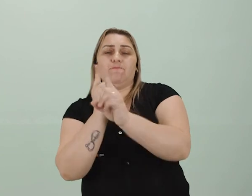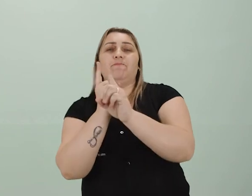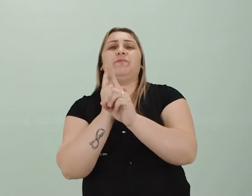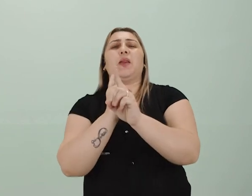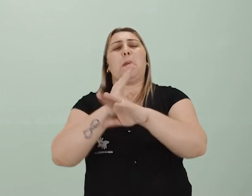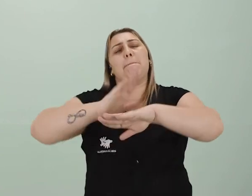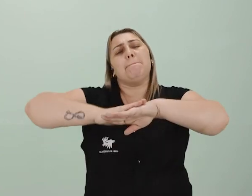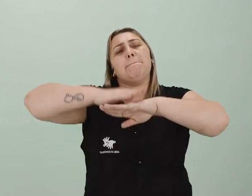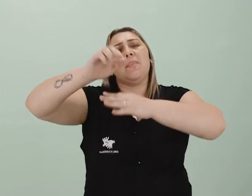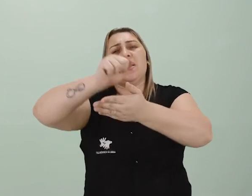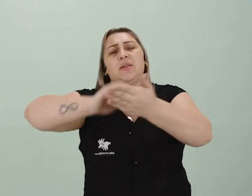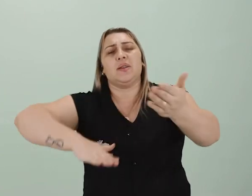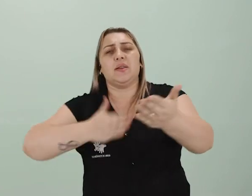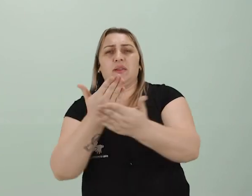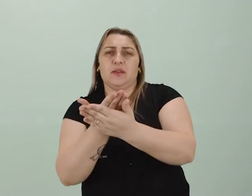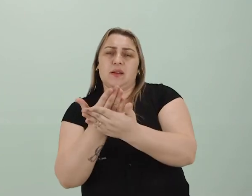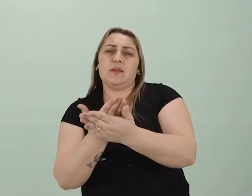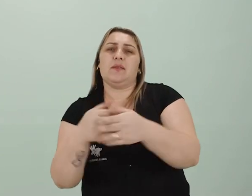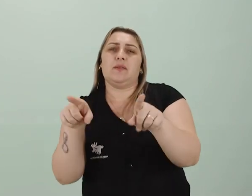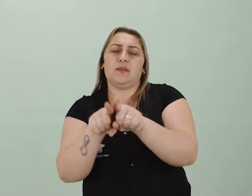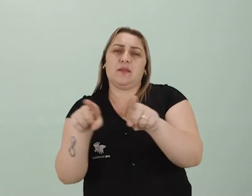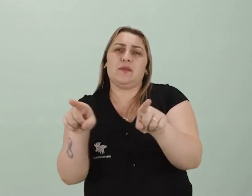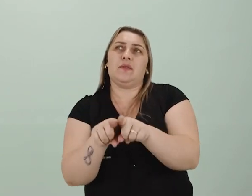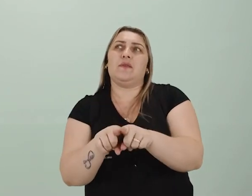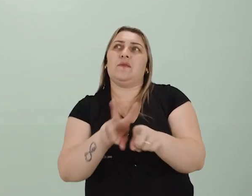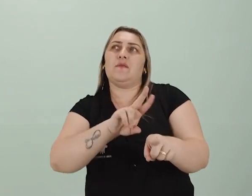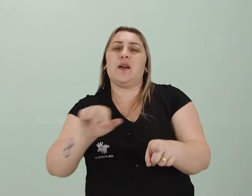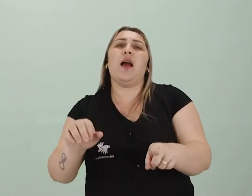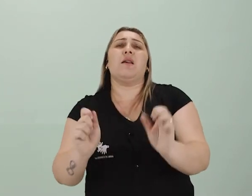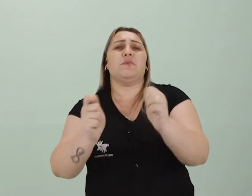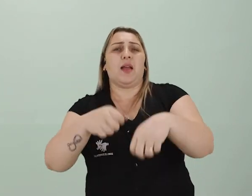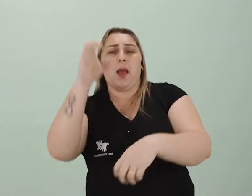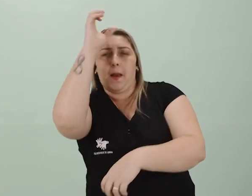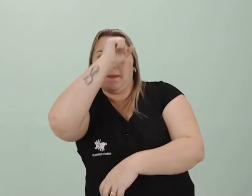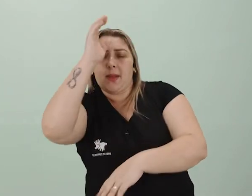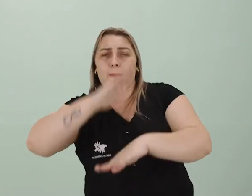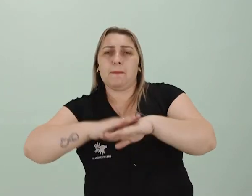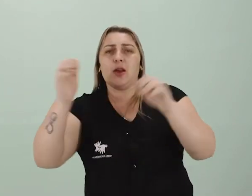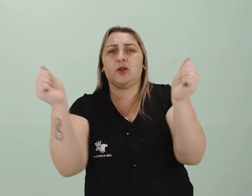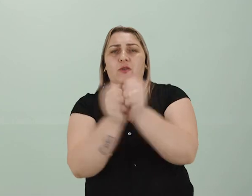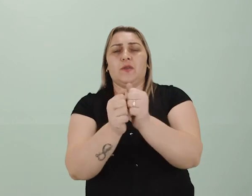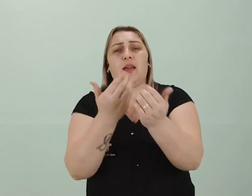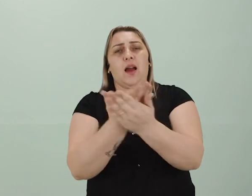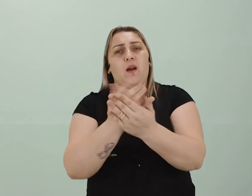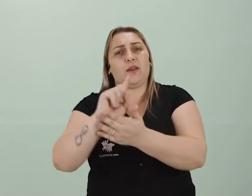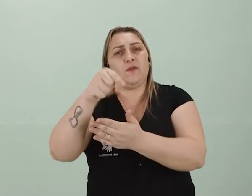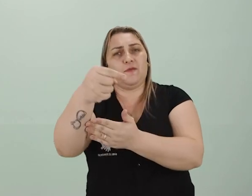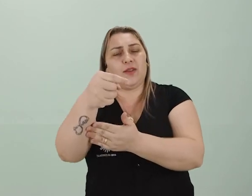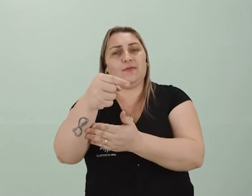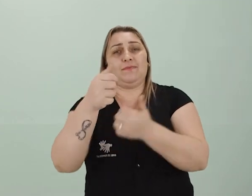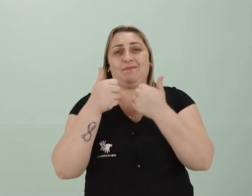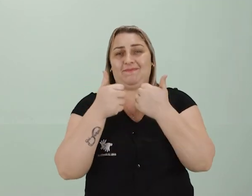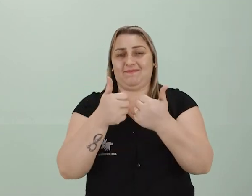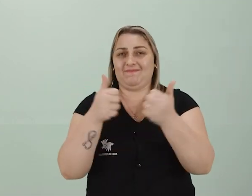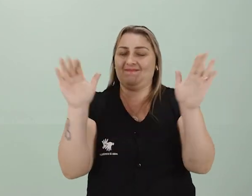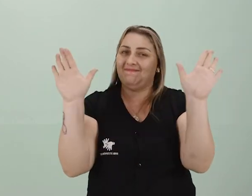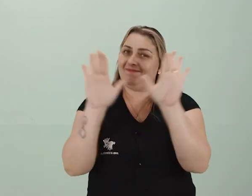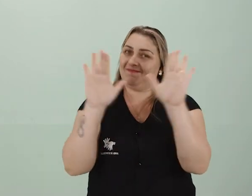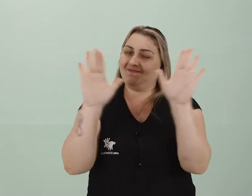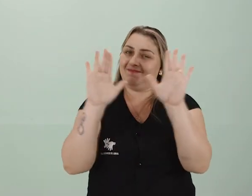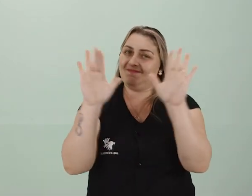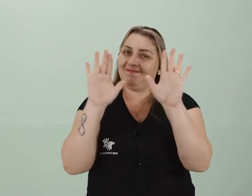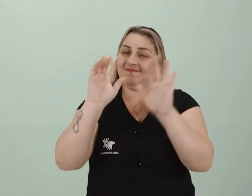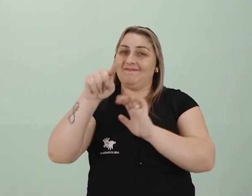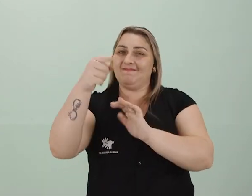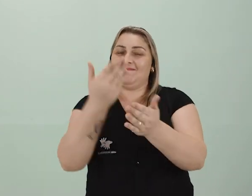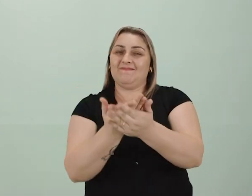essas e as aulas anteriores e a gente vai poder aprender um pouquinho mais juntos na aula que vem. Tá bom? É isso. A